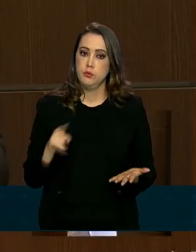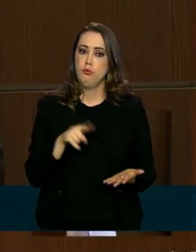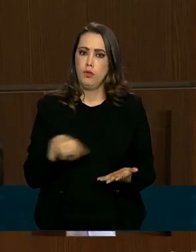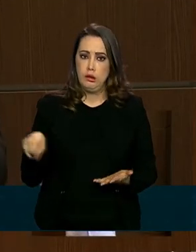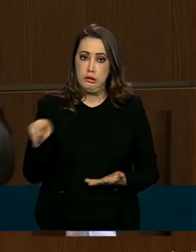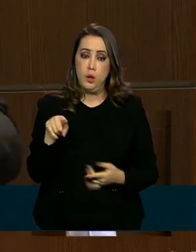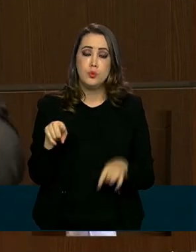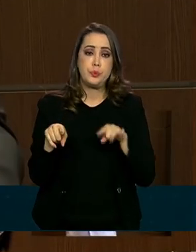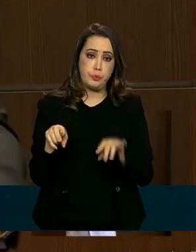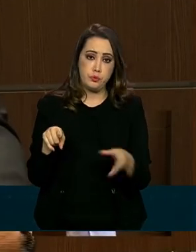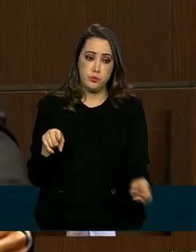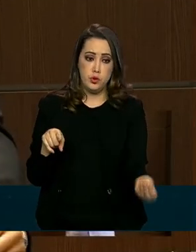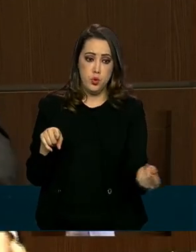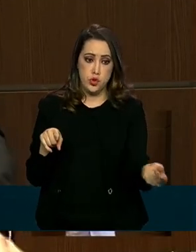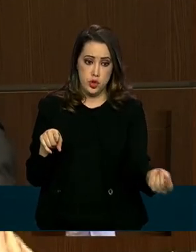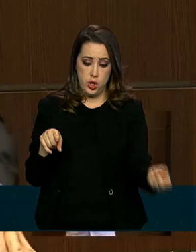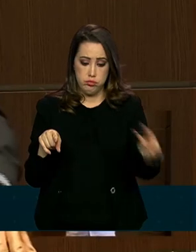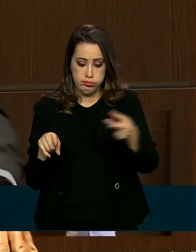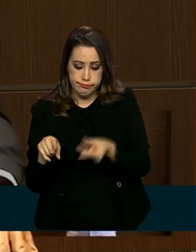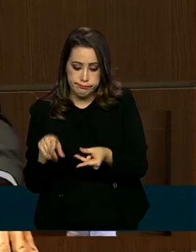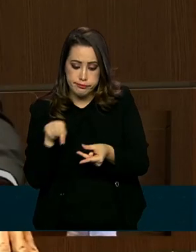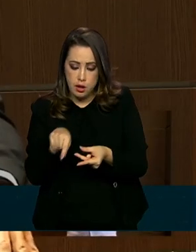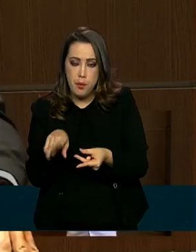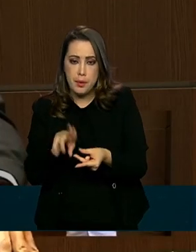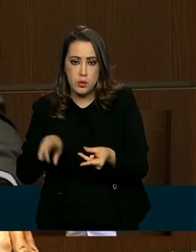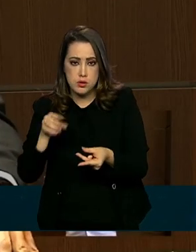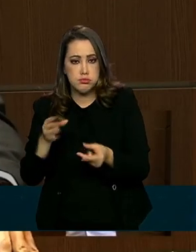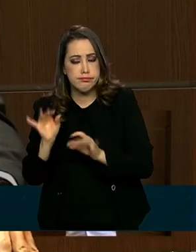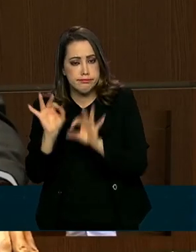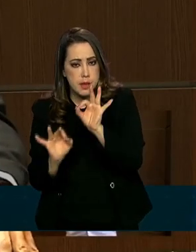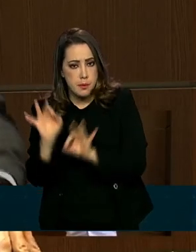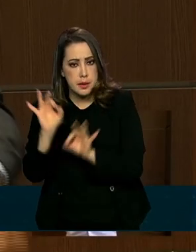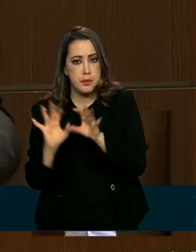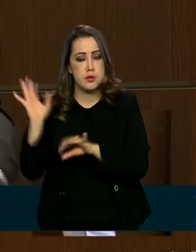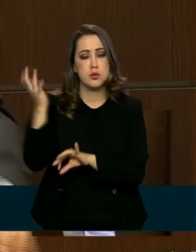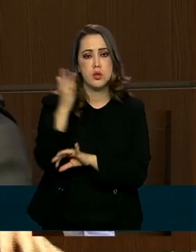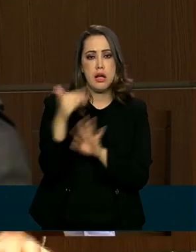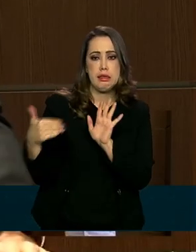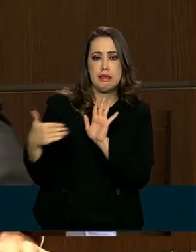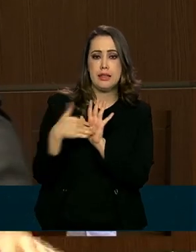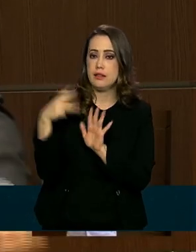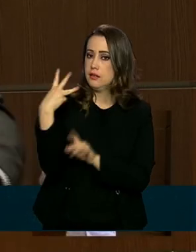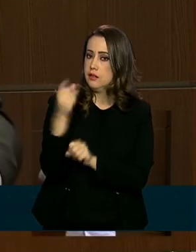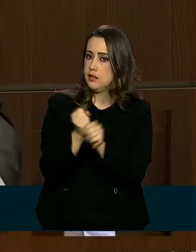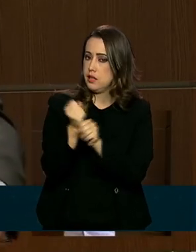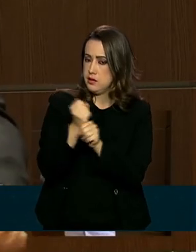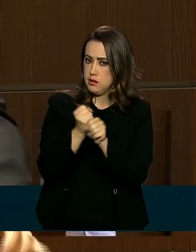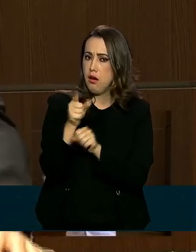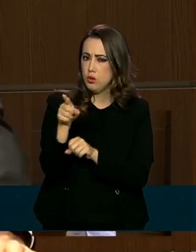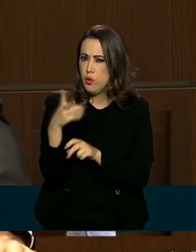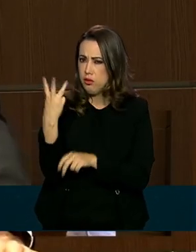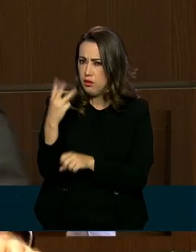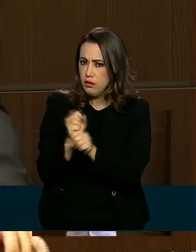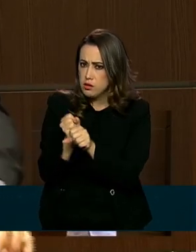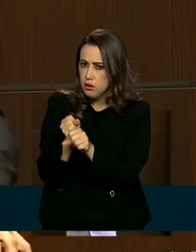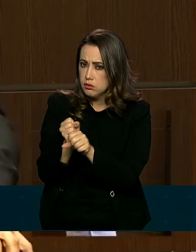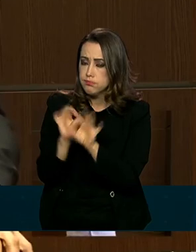Então, isso vem, num bom momento, essa estruturação dos parques com um prazo máximo de até três anos, não é isso, ministro Ricardo Sá?